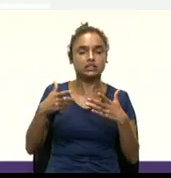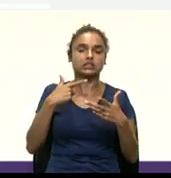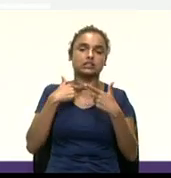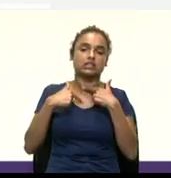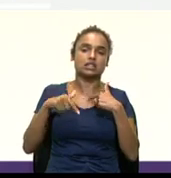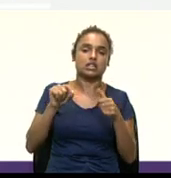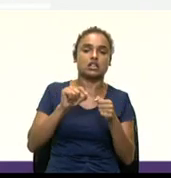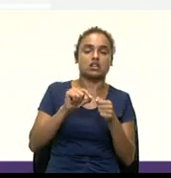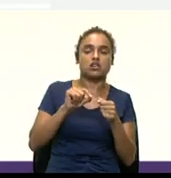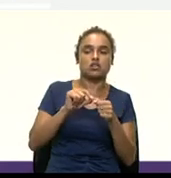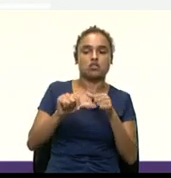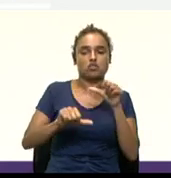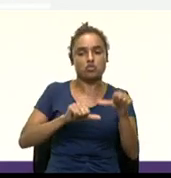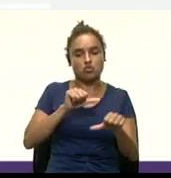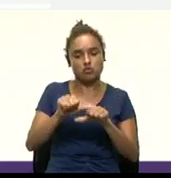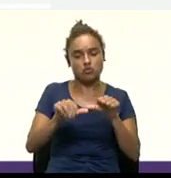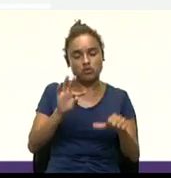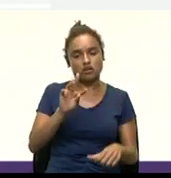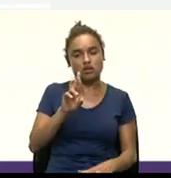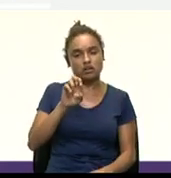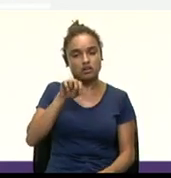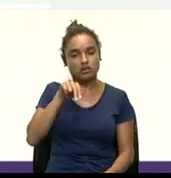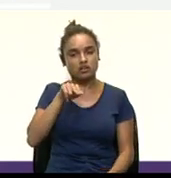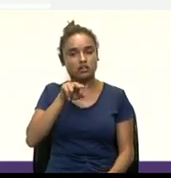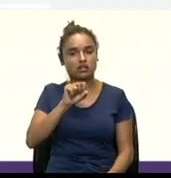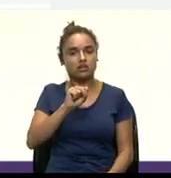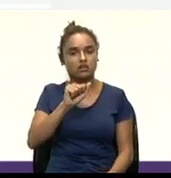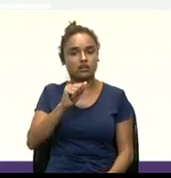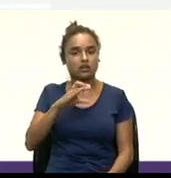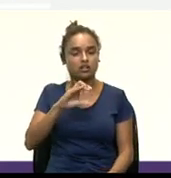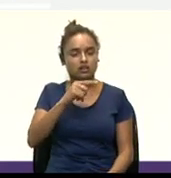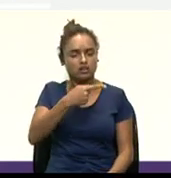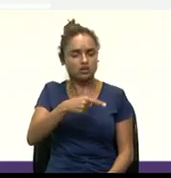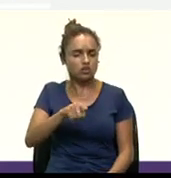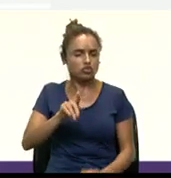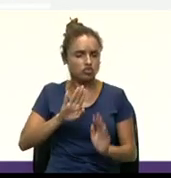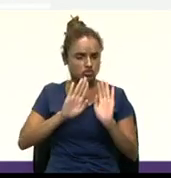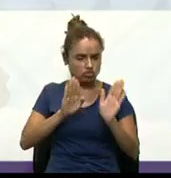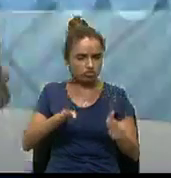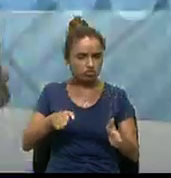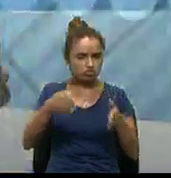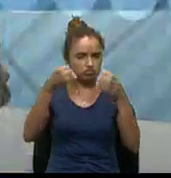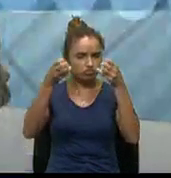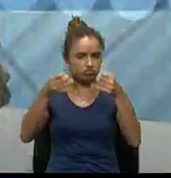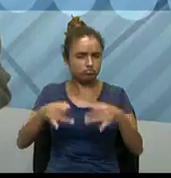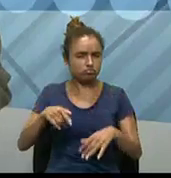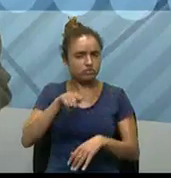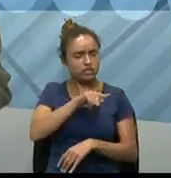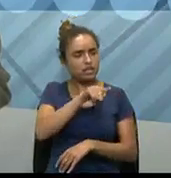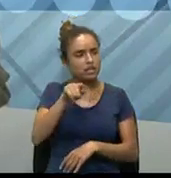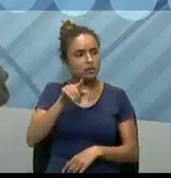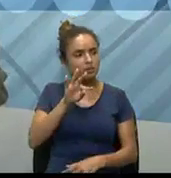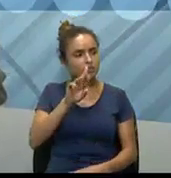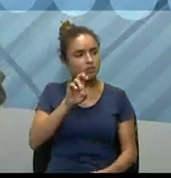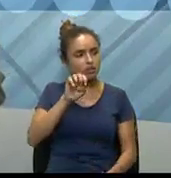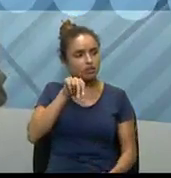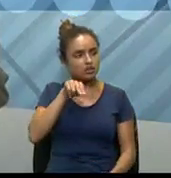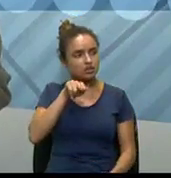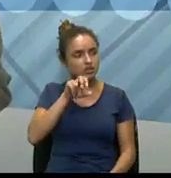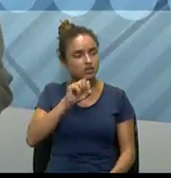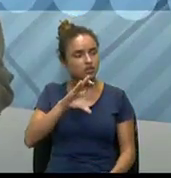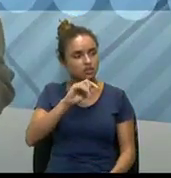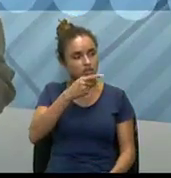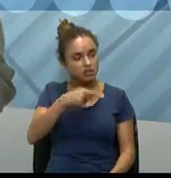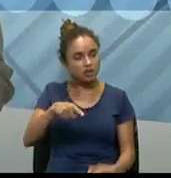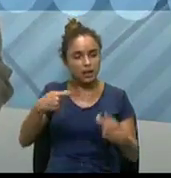fazem a transação. Como expliquei para vocês, toda transação, ela precisa ser